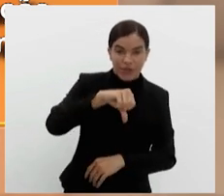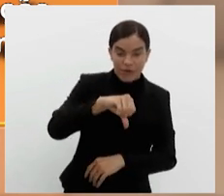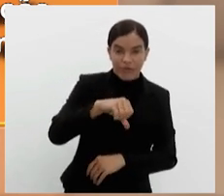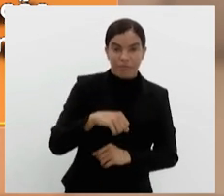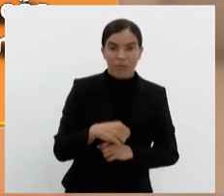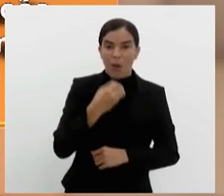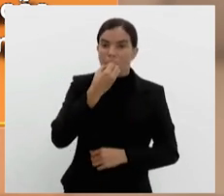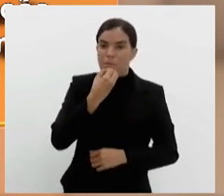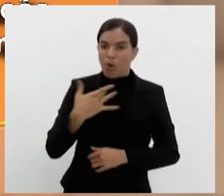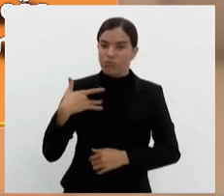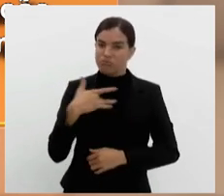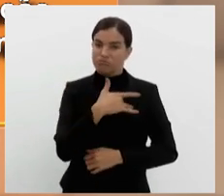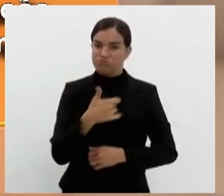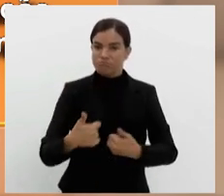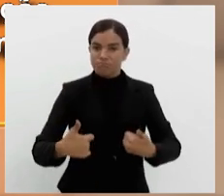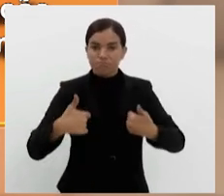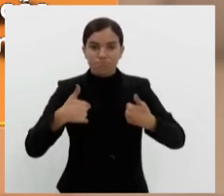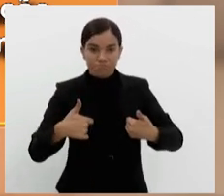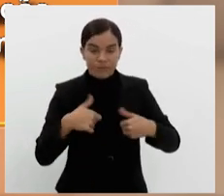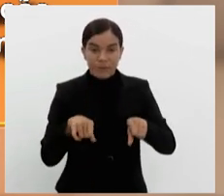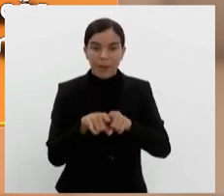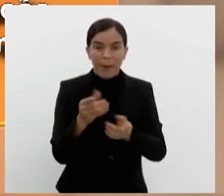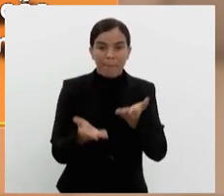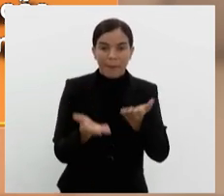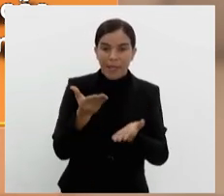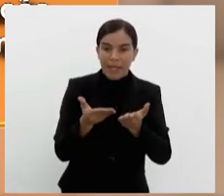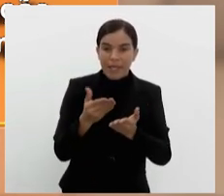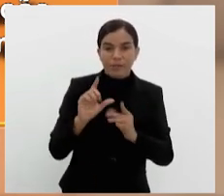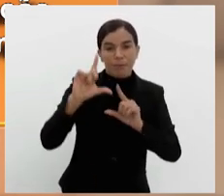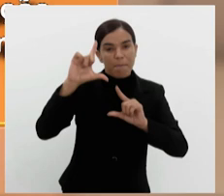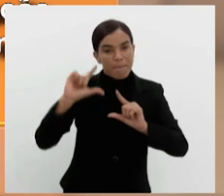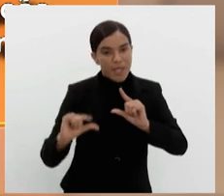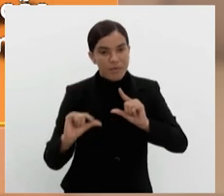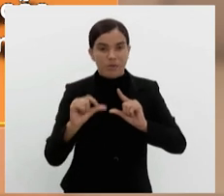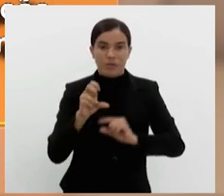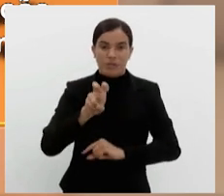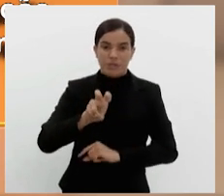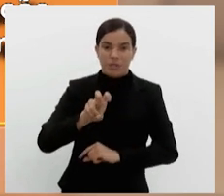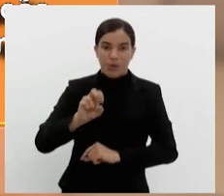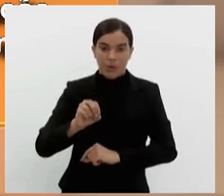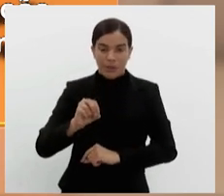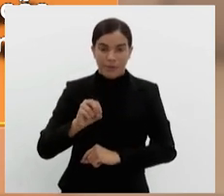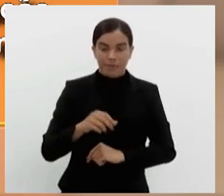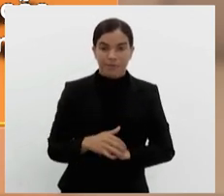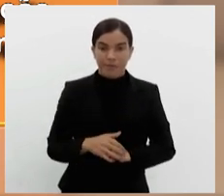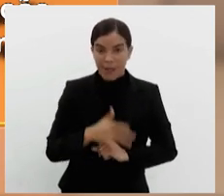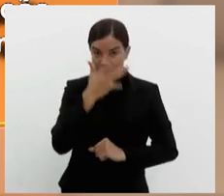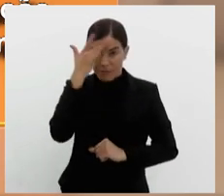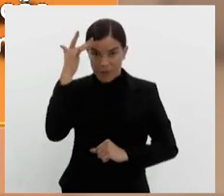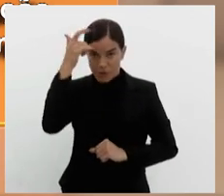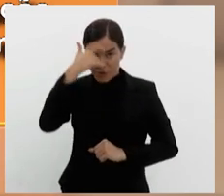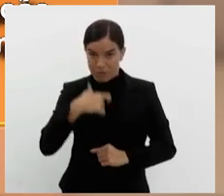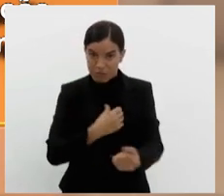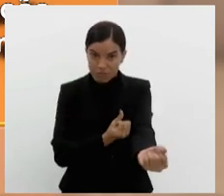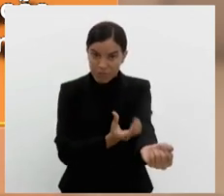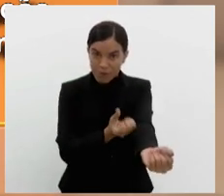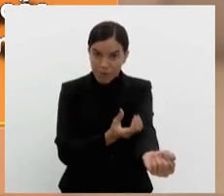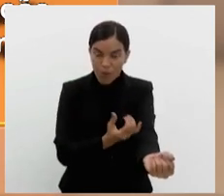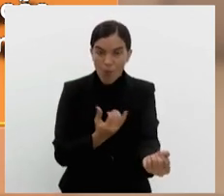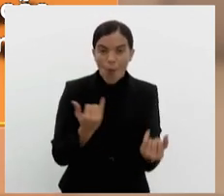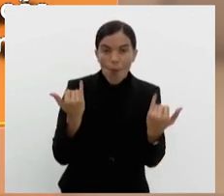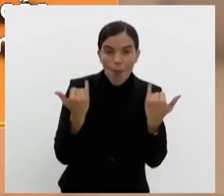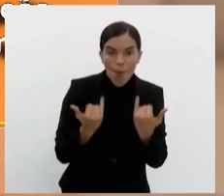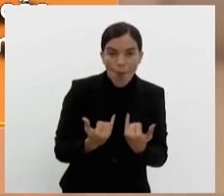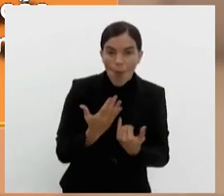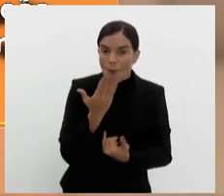estar em boas condições de saúde e pesar, no mínimo, 50 quilos. O doador não pode estar em jejum, tem